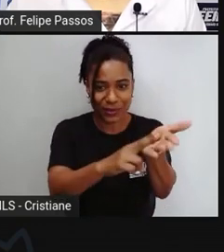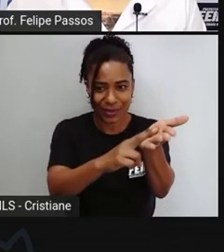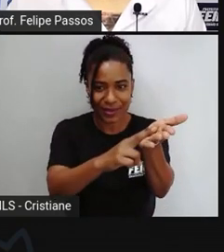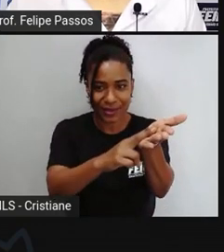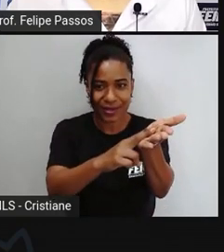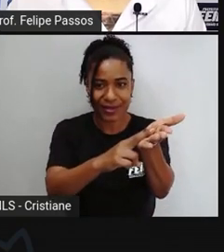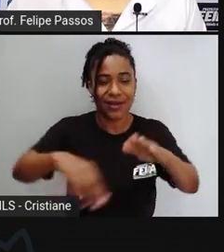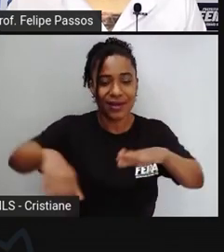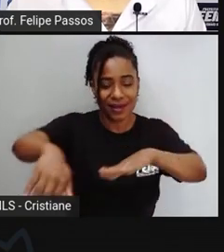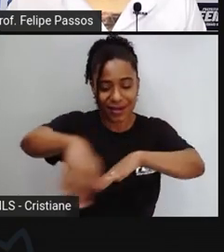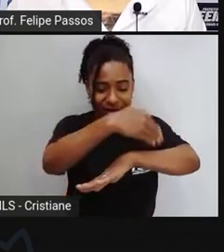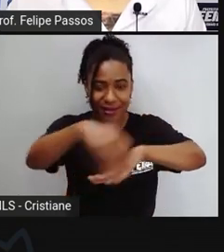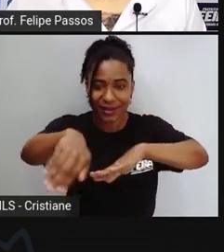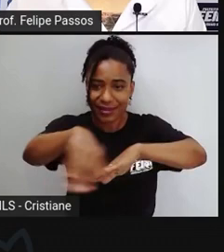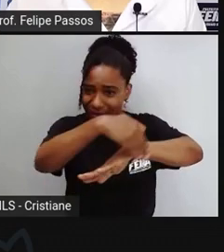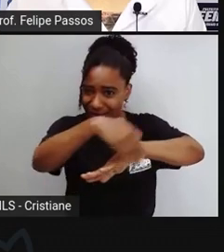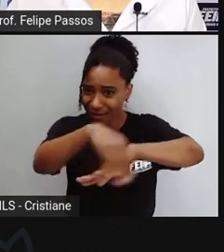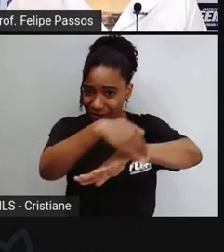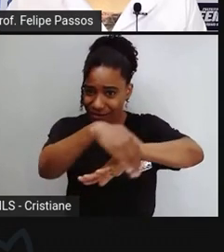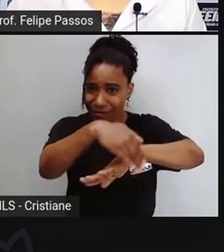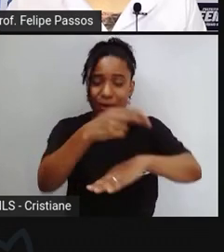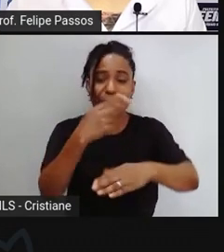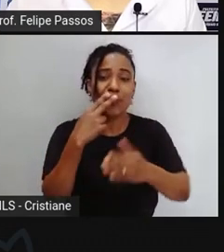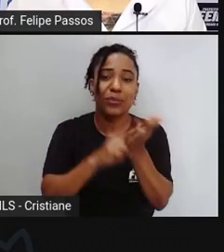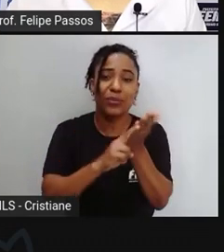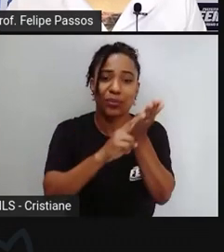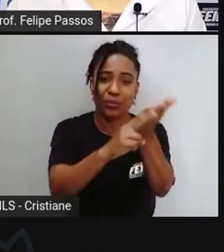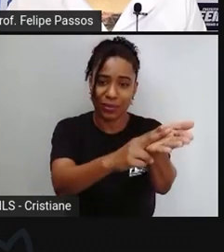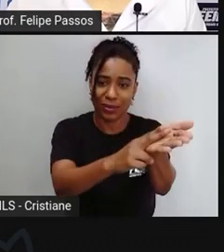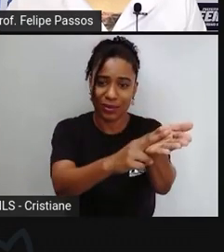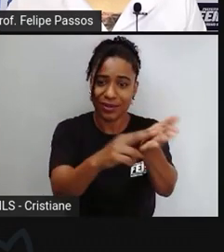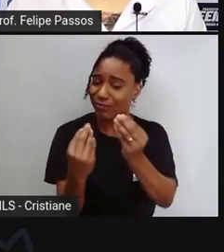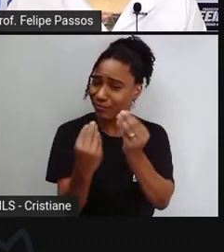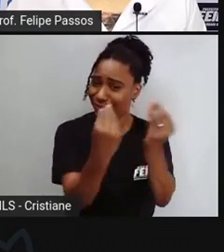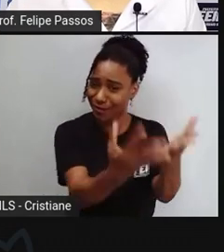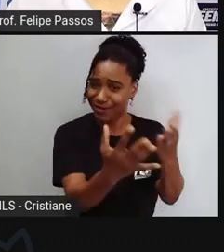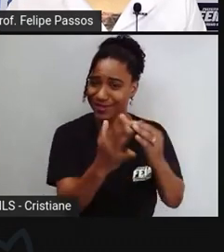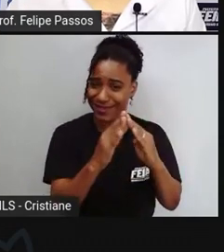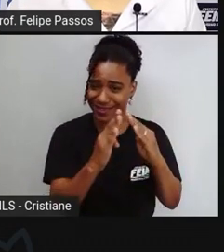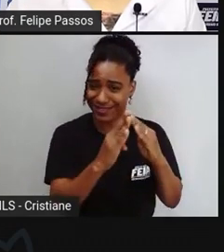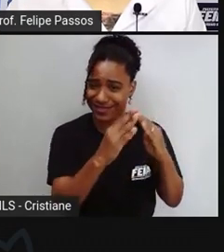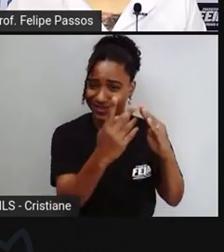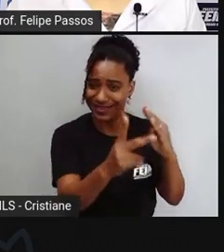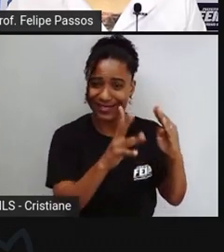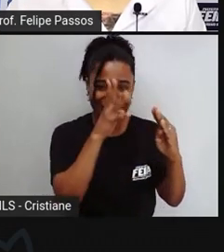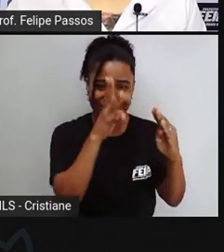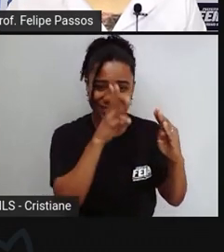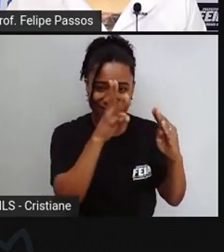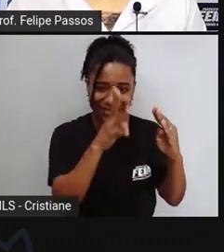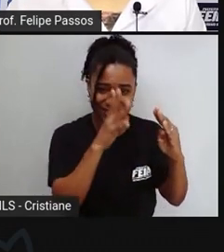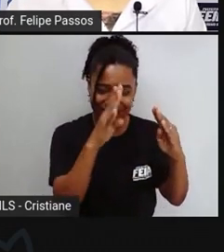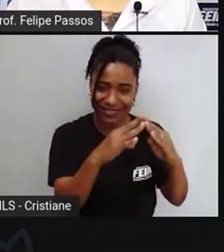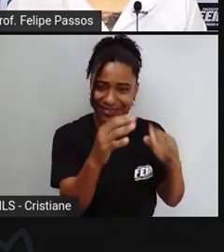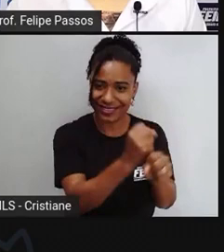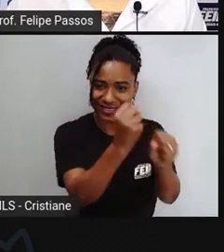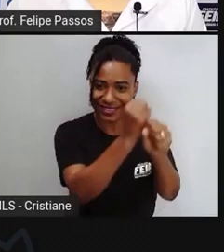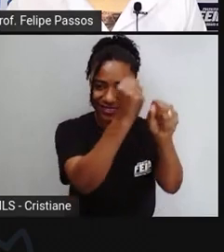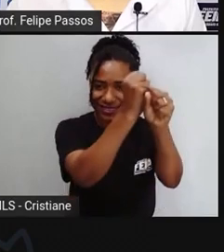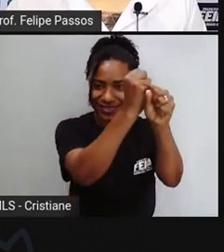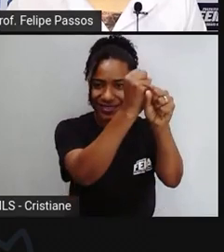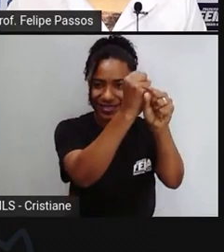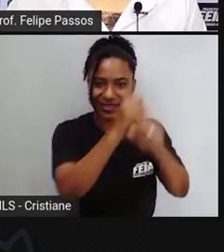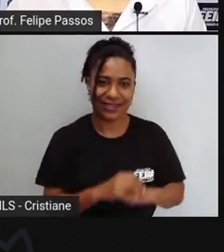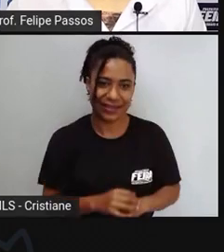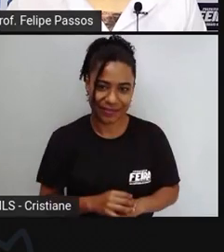mas o correio entrega carta e o acesso à